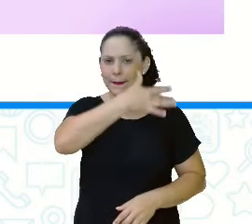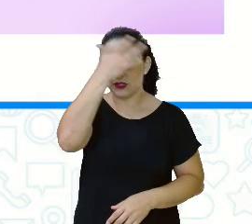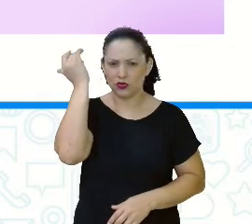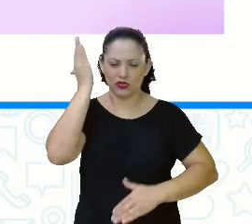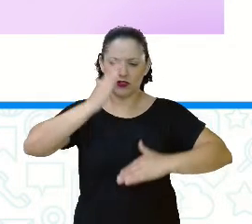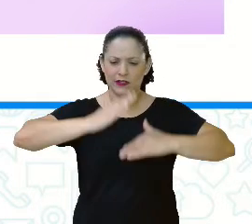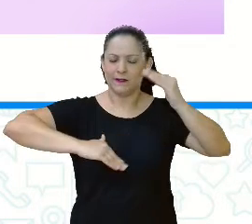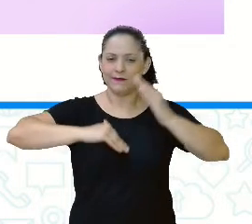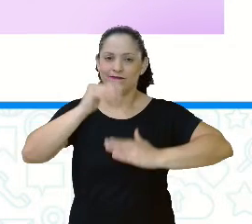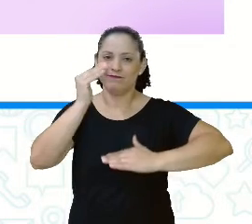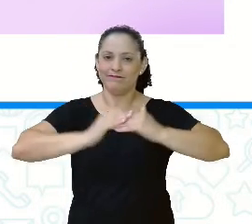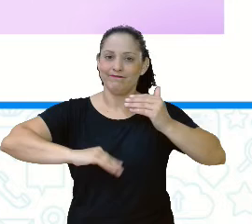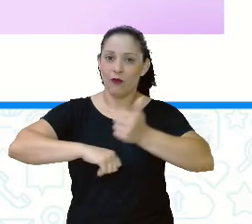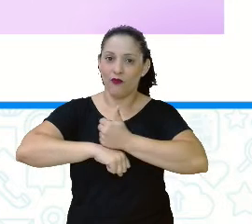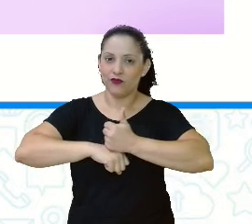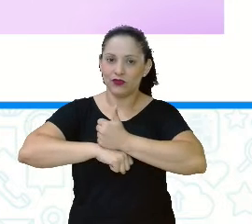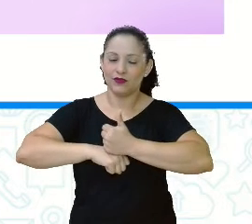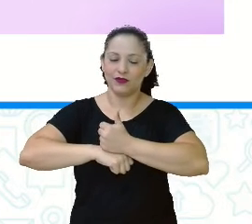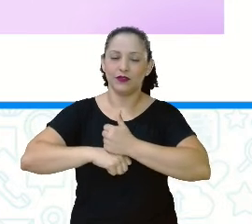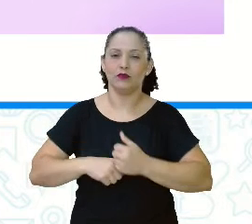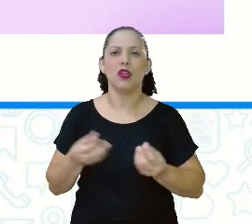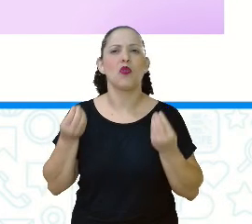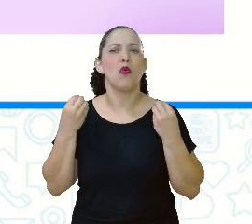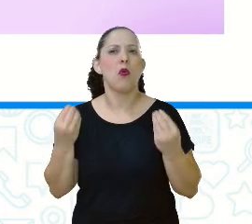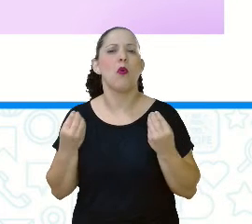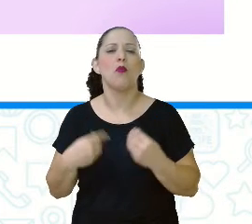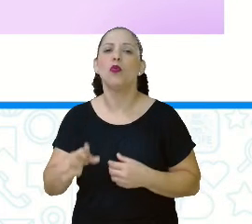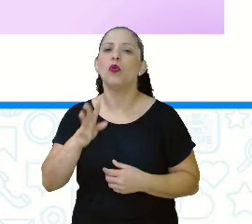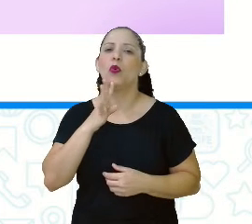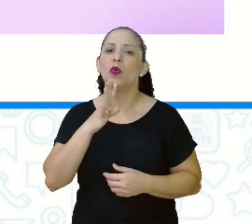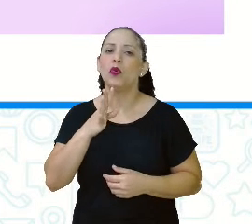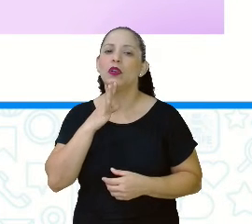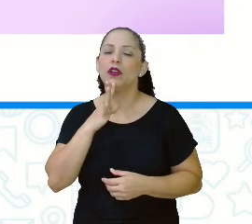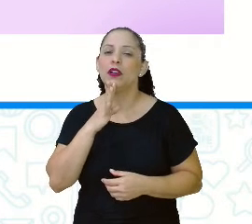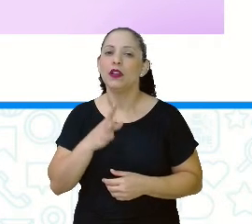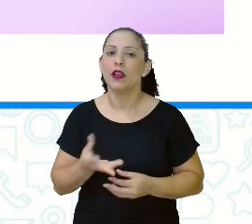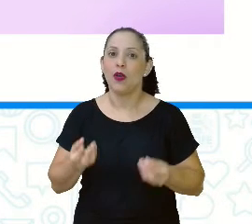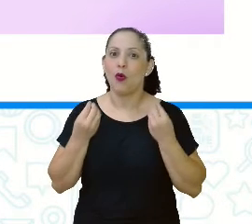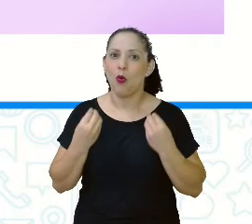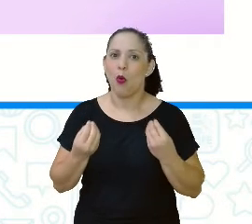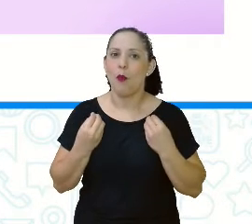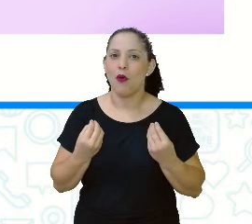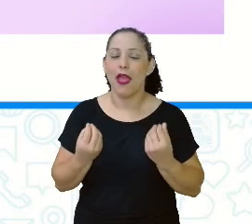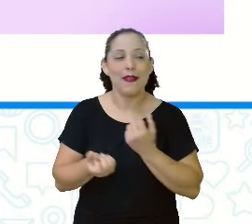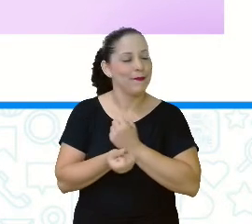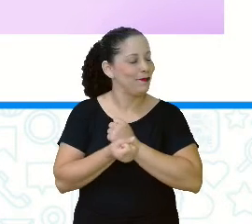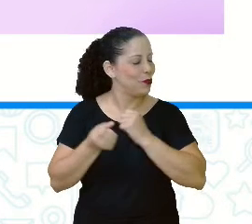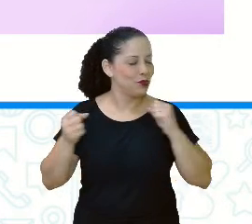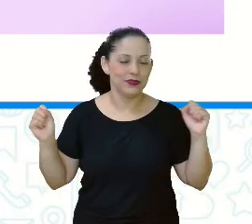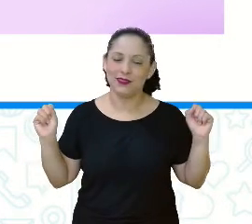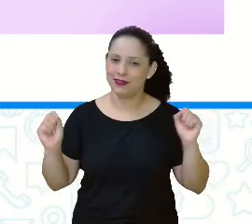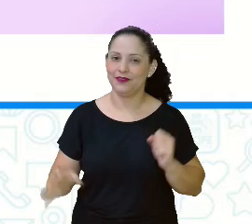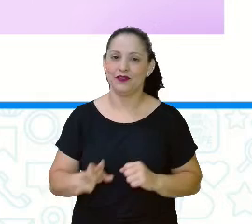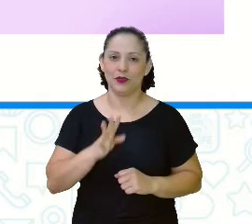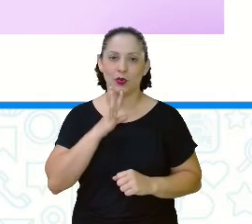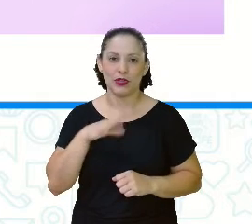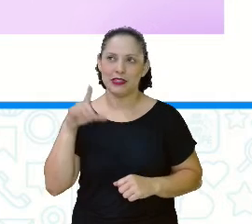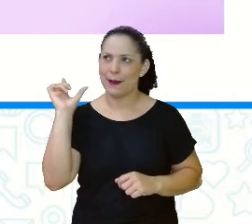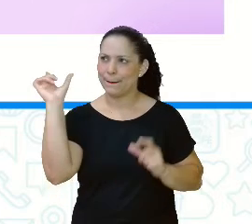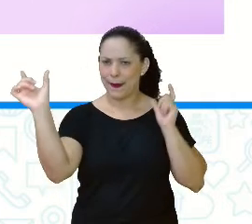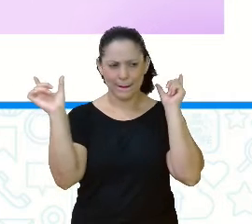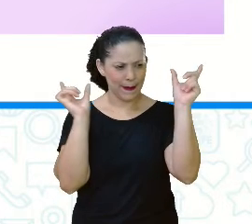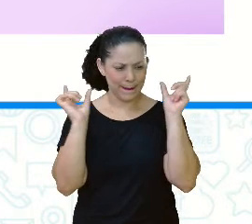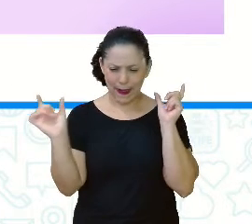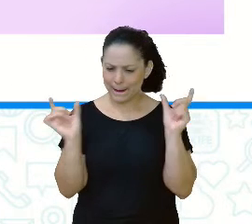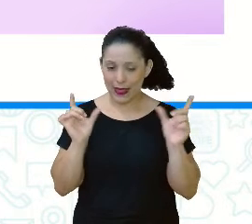áreas. Como é possível conhecer o significado de todas as... Como é impossível, perdão. Conhecer o significado de todas as